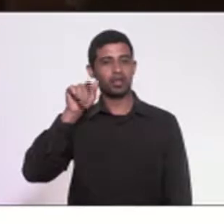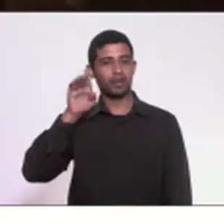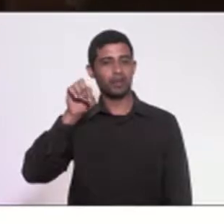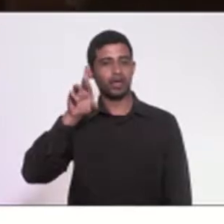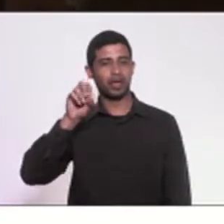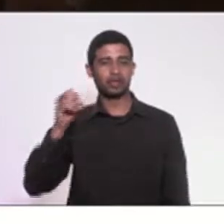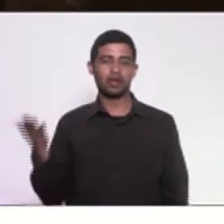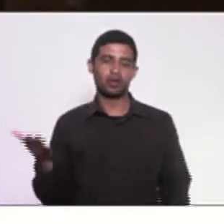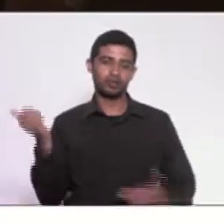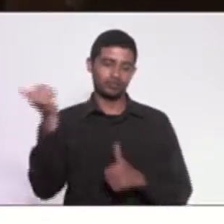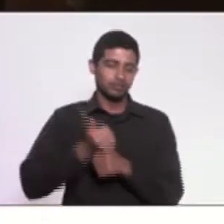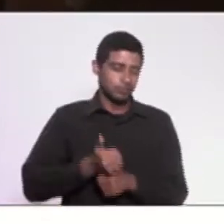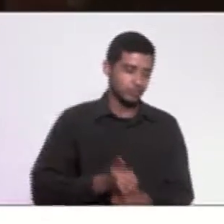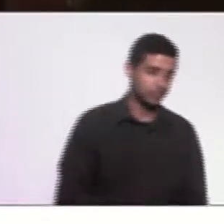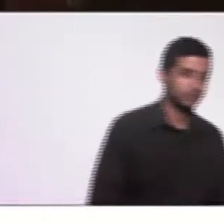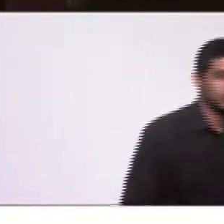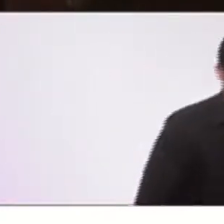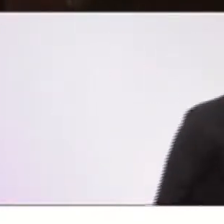Olha,